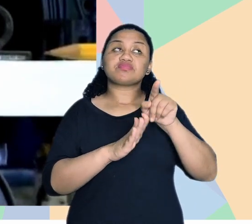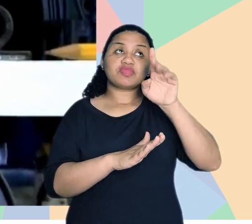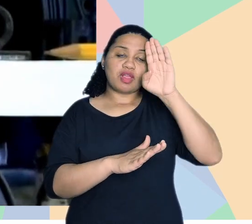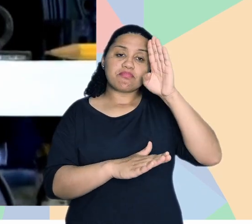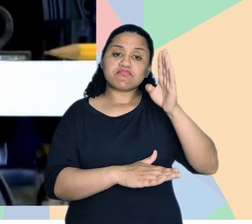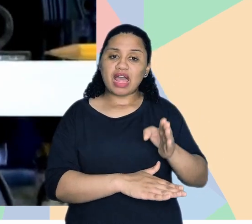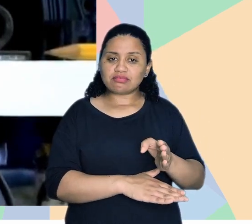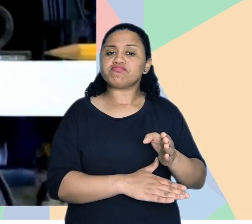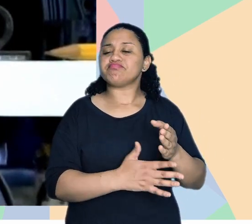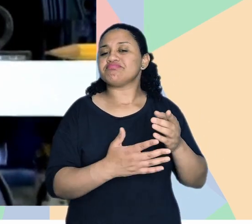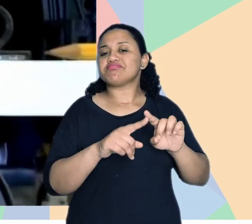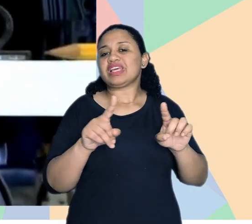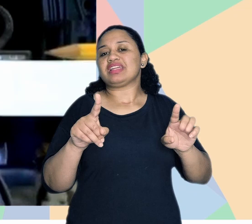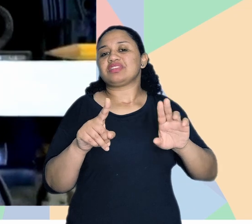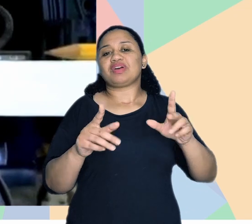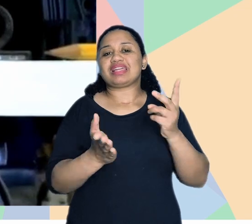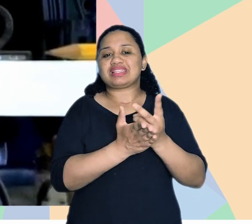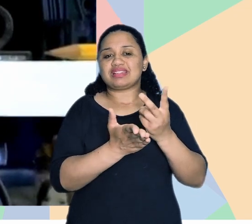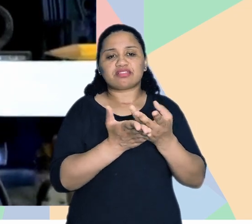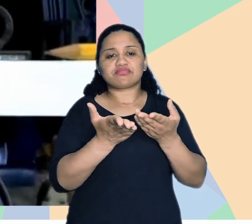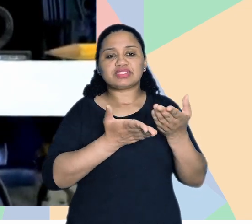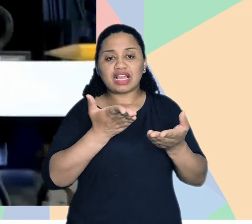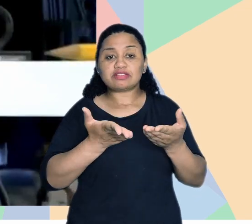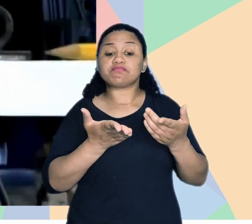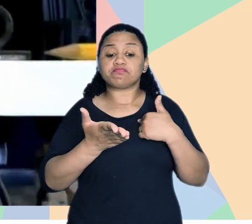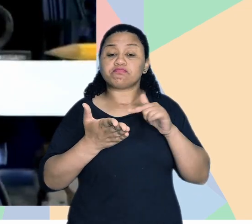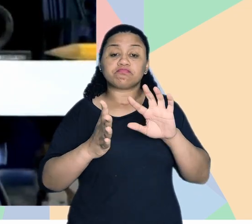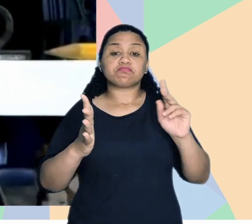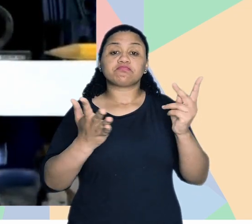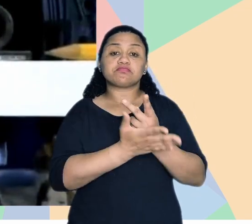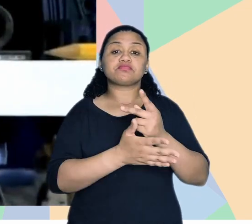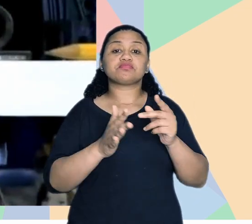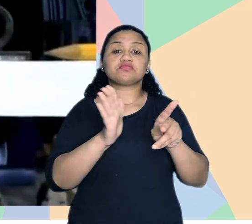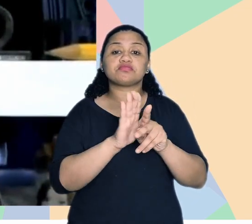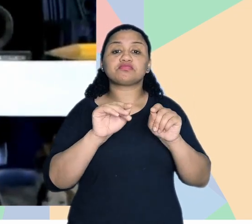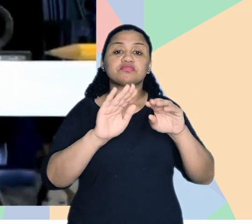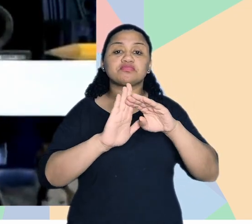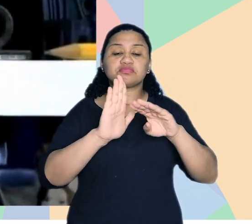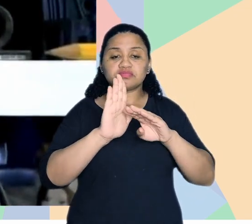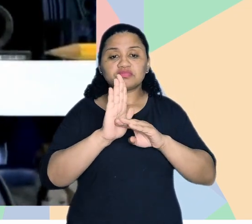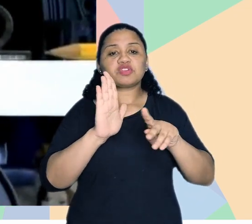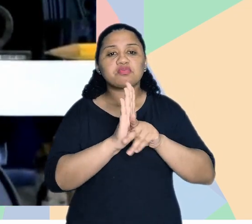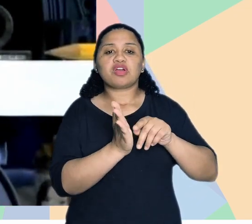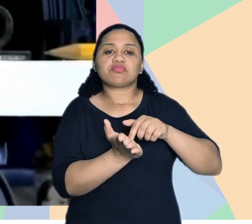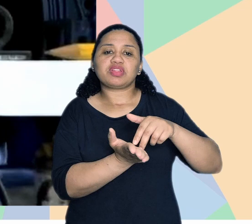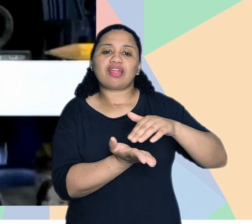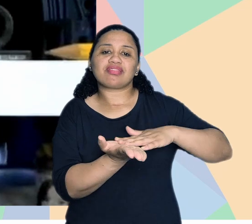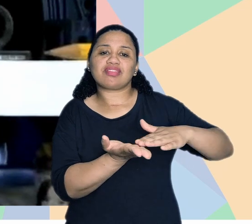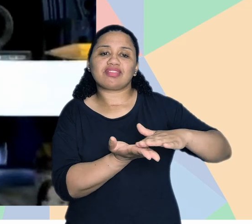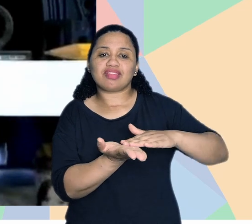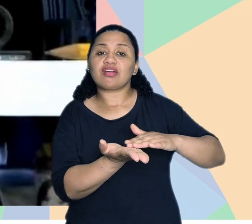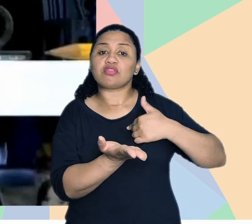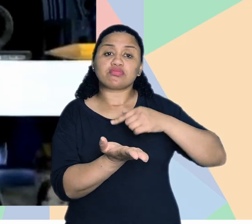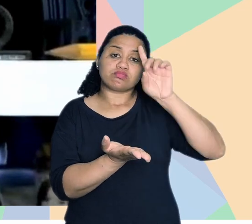as decisões, né, vêm de cima para baixo e nem sempre atendem, né? Que foi o caso desse item aí da norma de